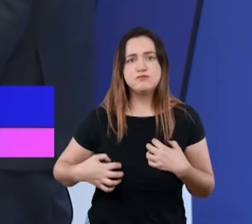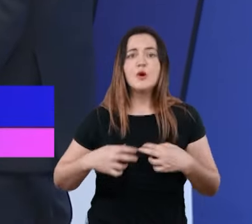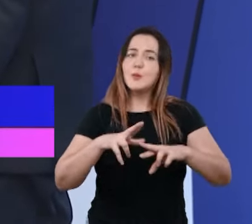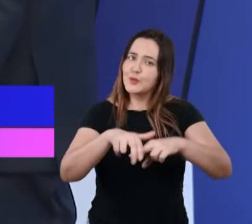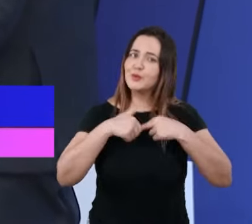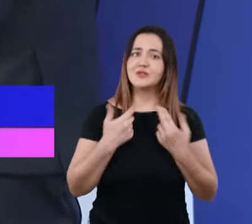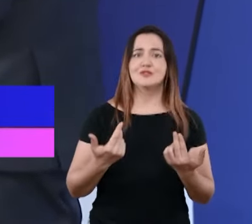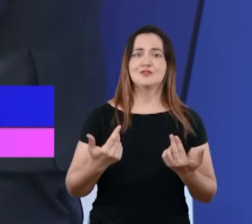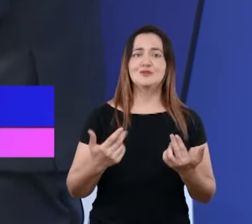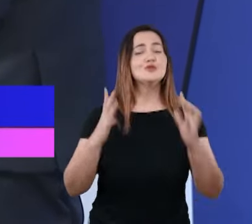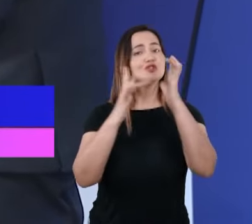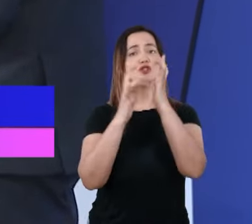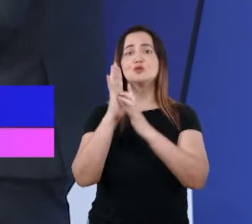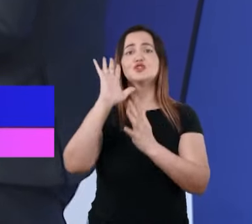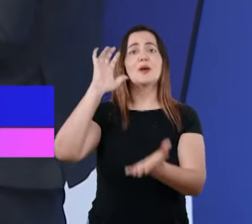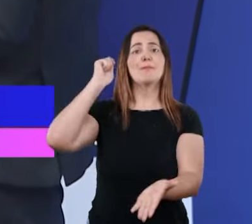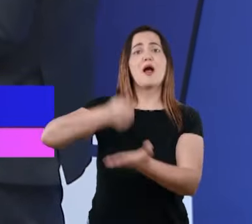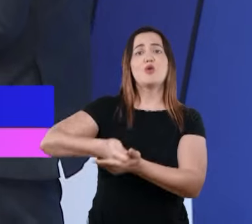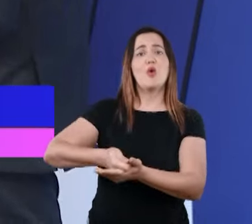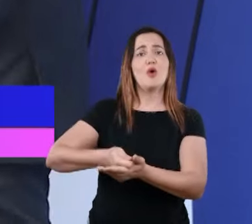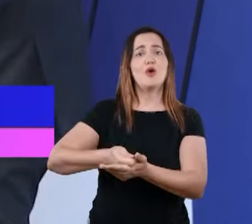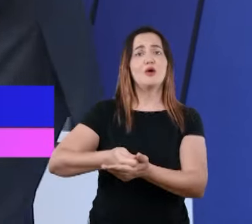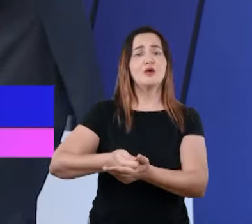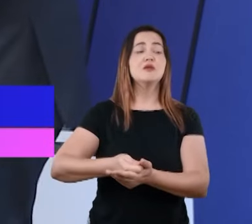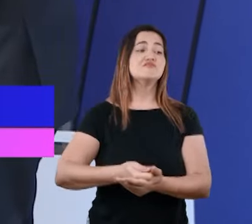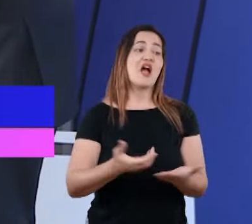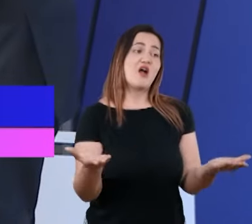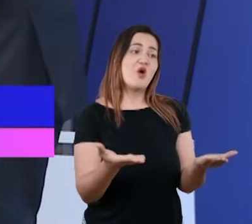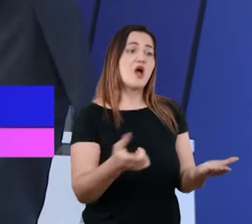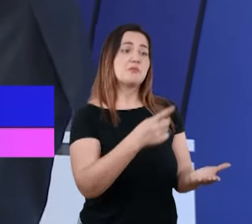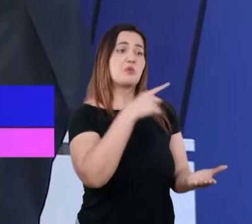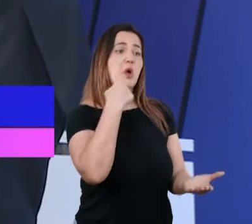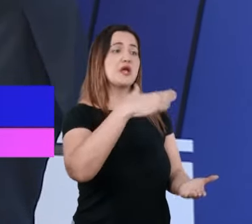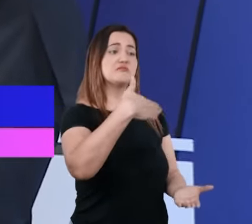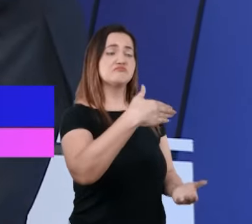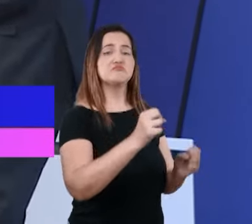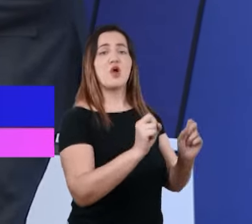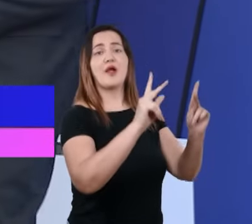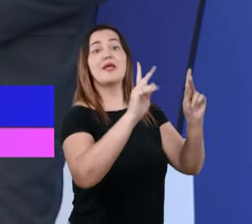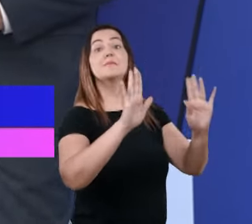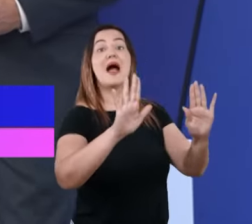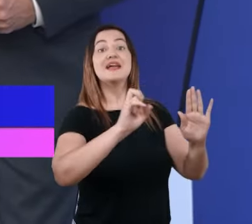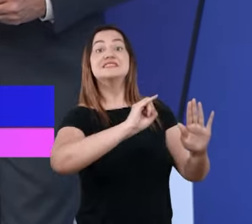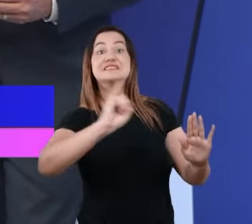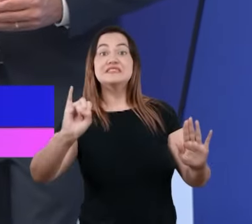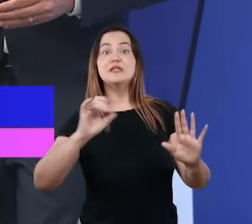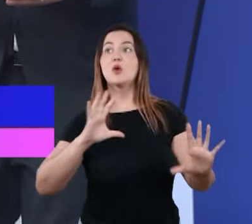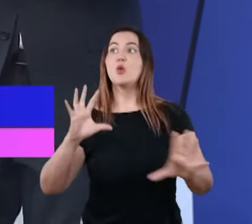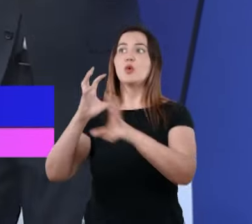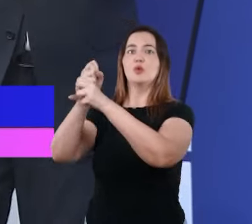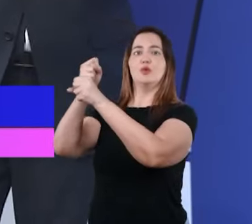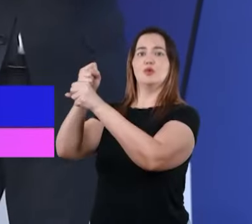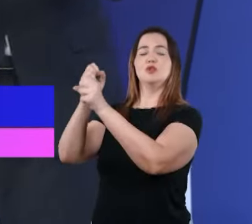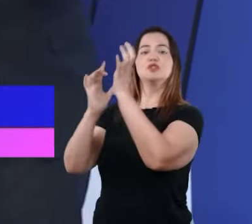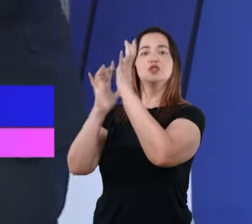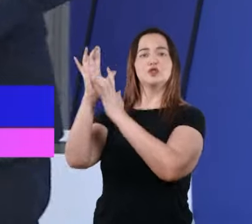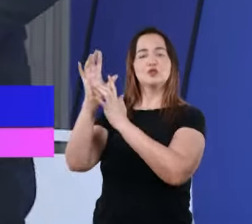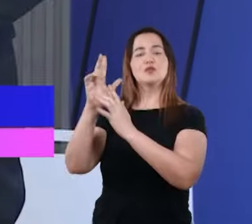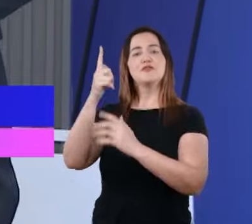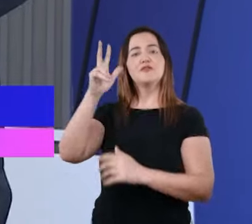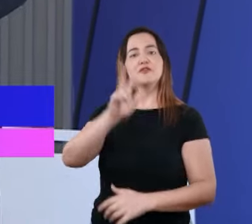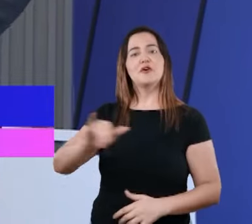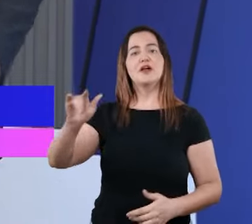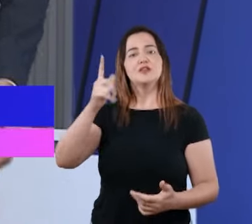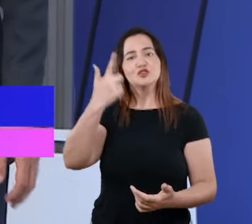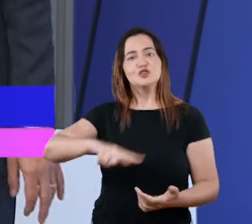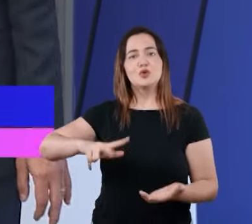o inferno e a segunda morte são as consequências inevitáveis quando nós nos desconectamos